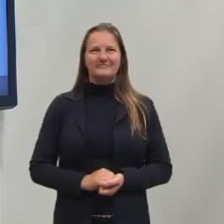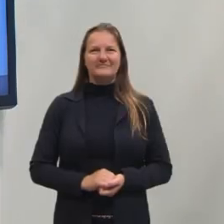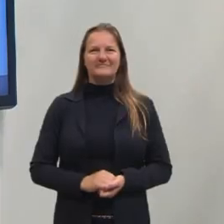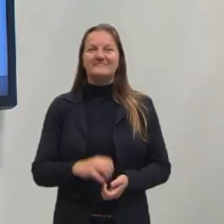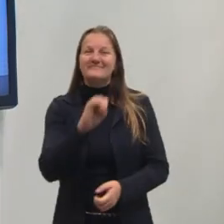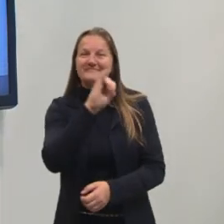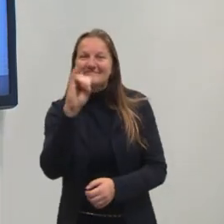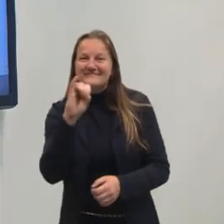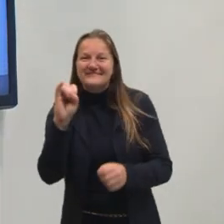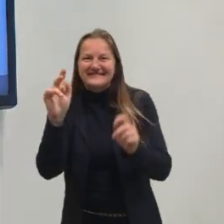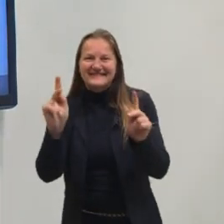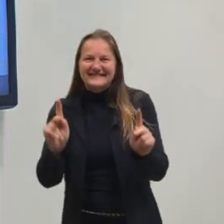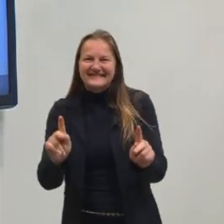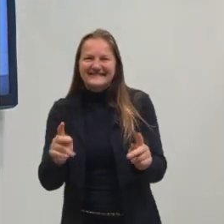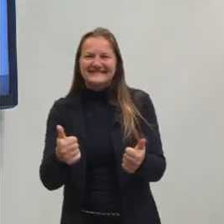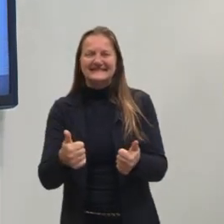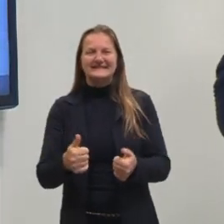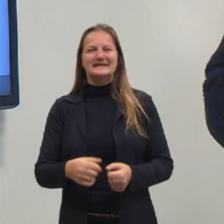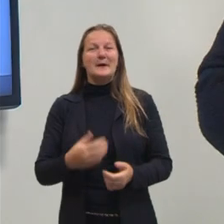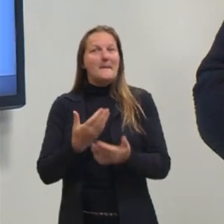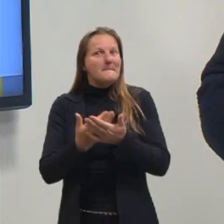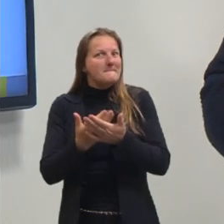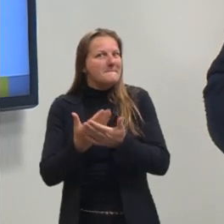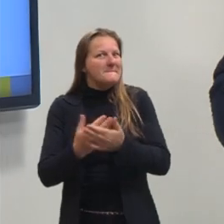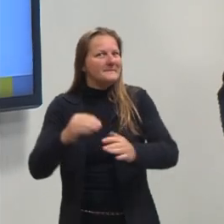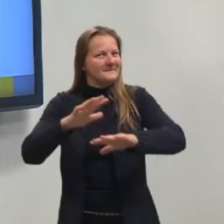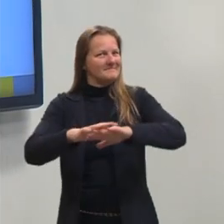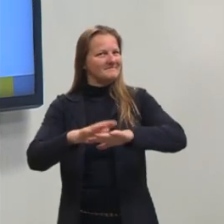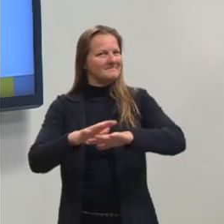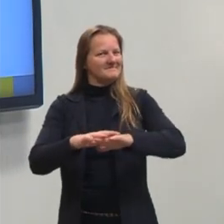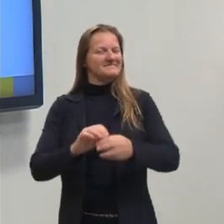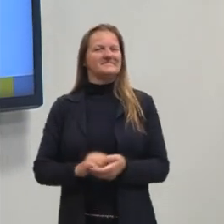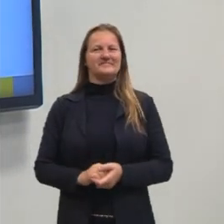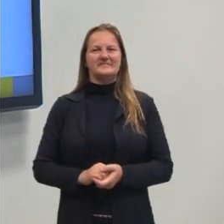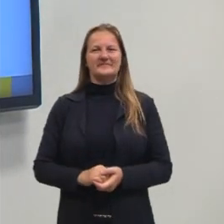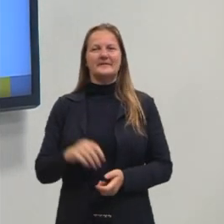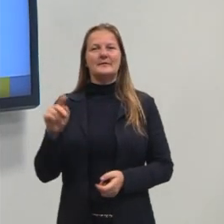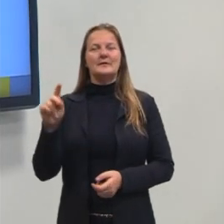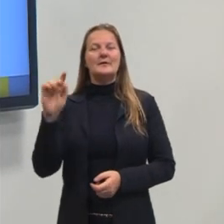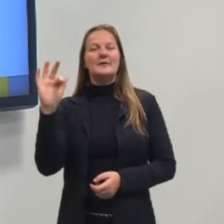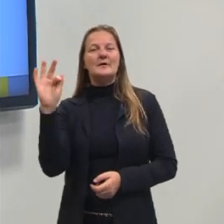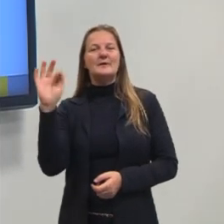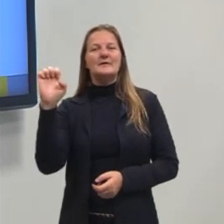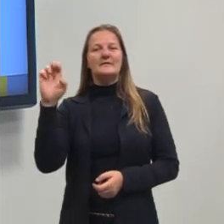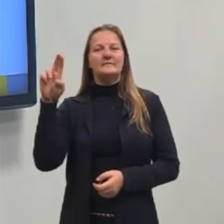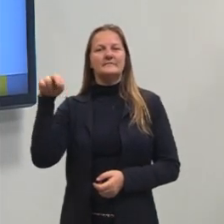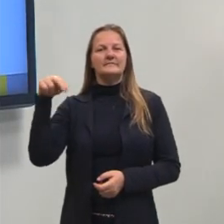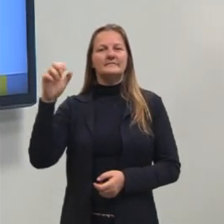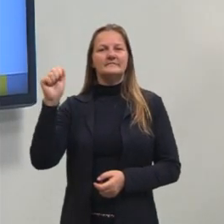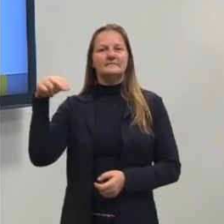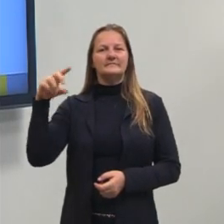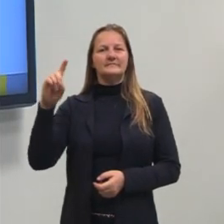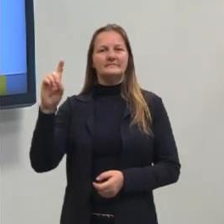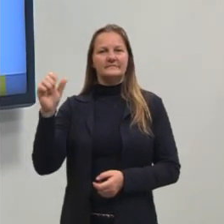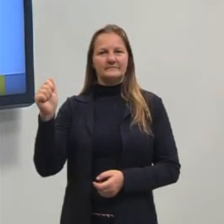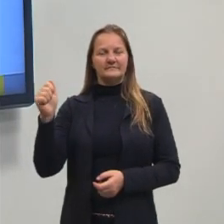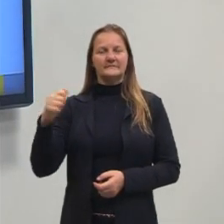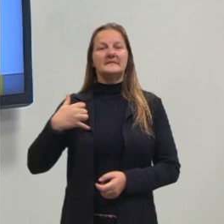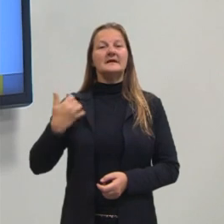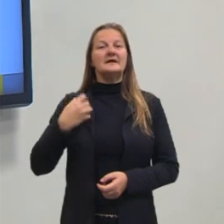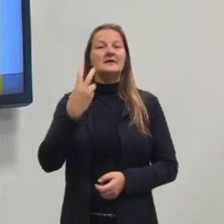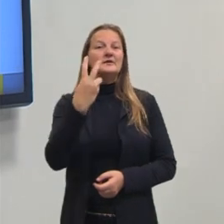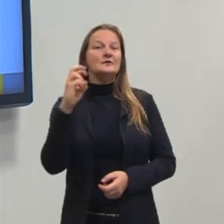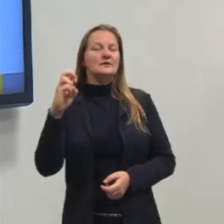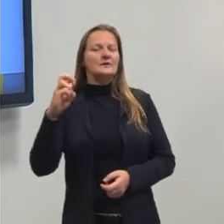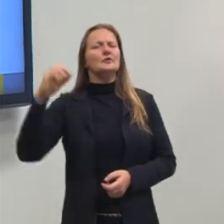Oi, oi pessoas! Estamos aqui para mais uma aula de matemática. Eu sou a prof. Fernanda, tenho 25 anos, estou de